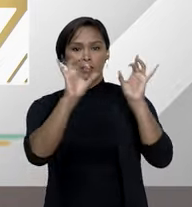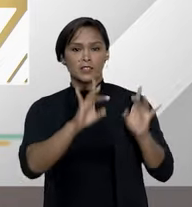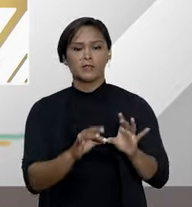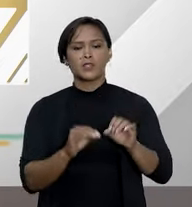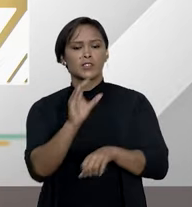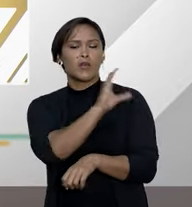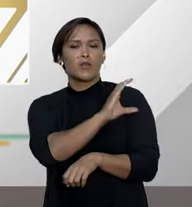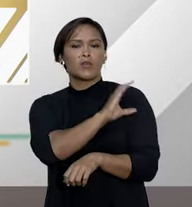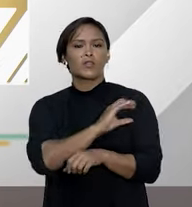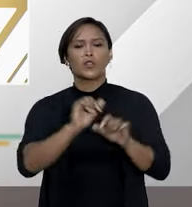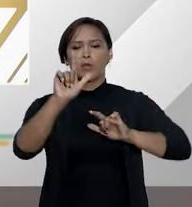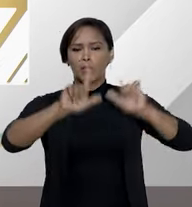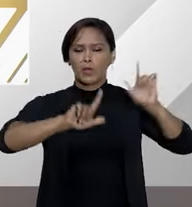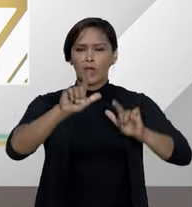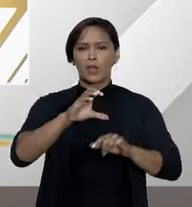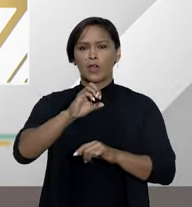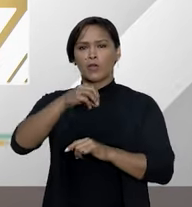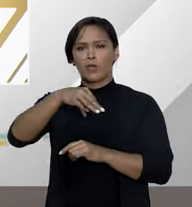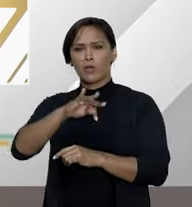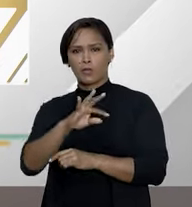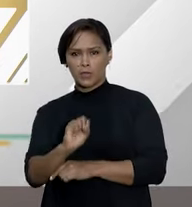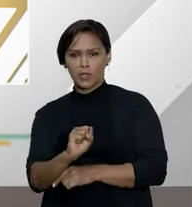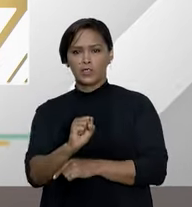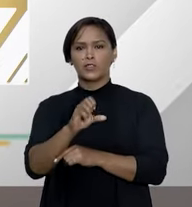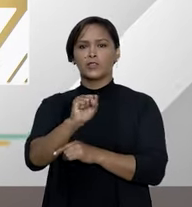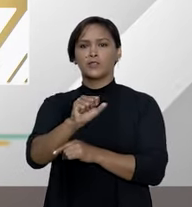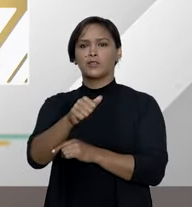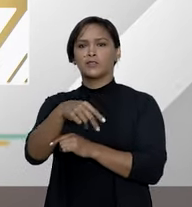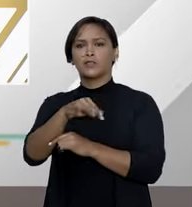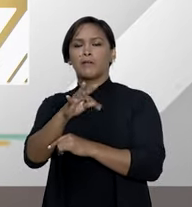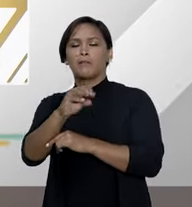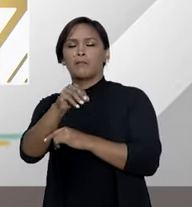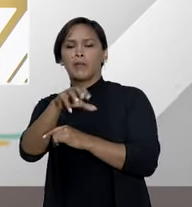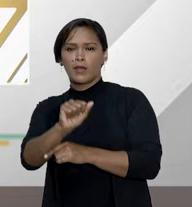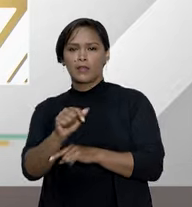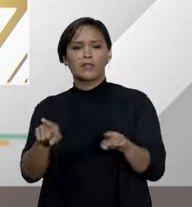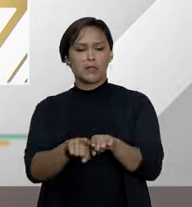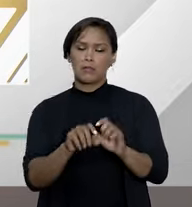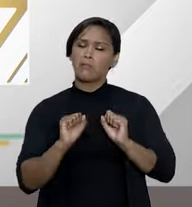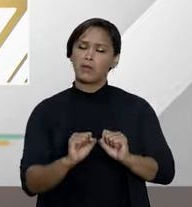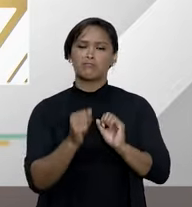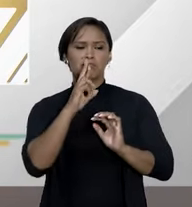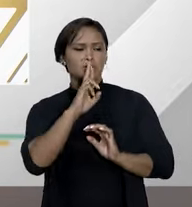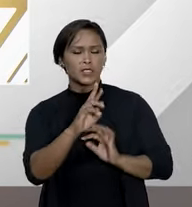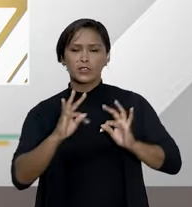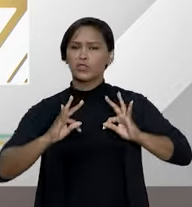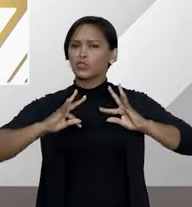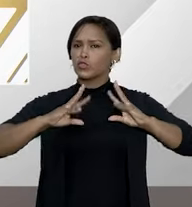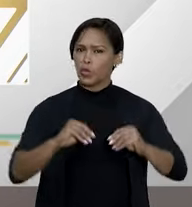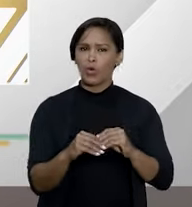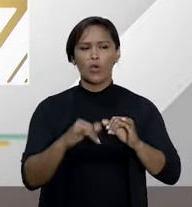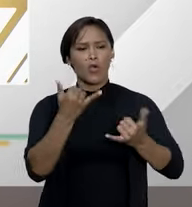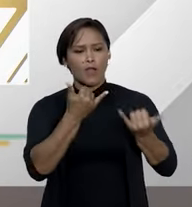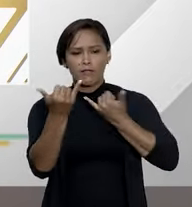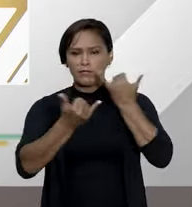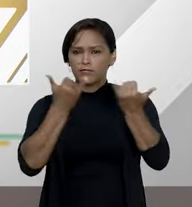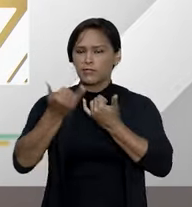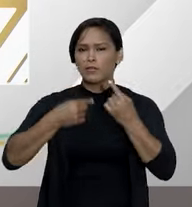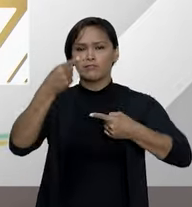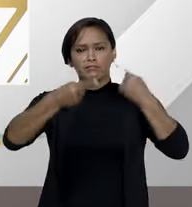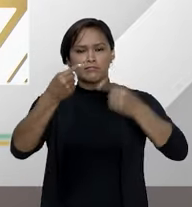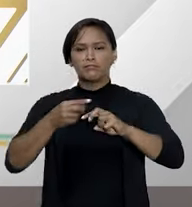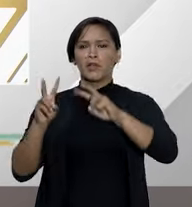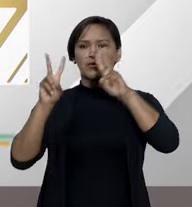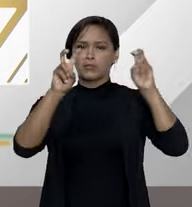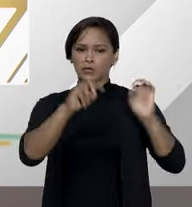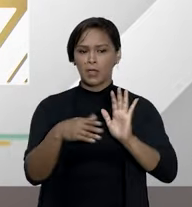coordenadores do programa, Tiago Mídia e a Samanta Peçanha, me colocam à disposição para debater o